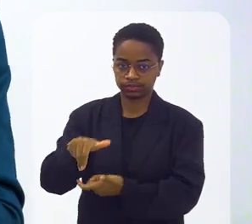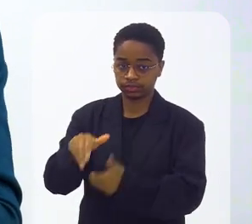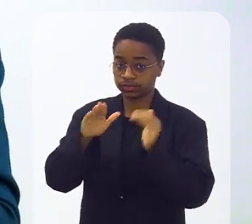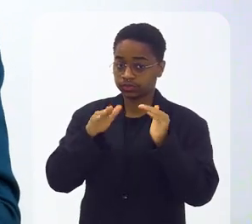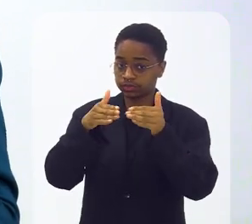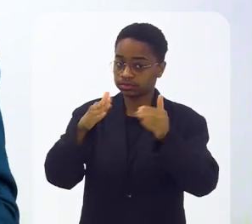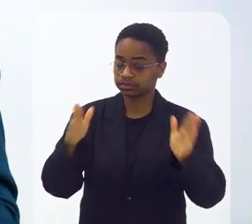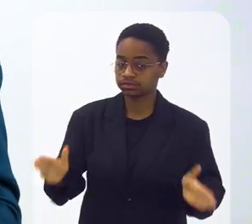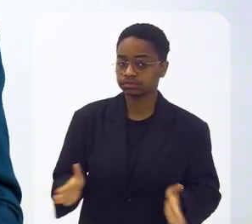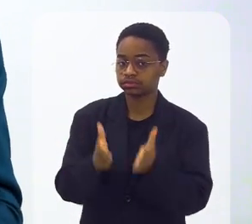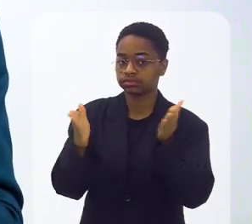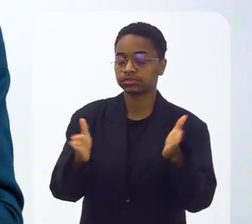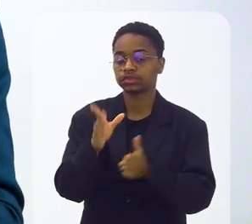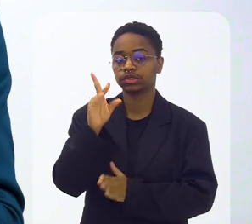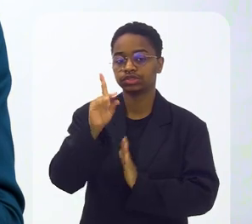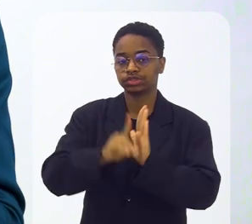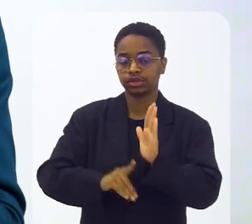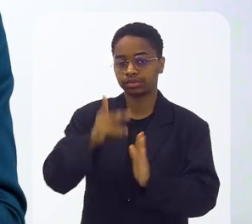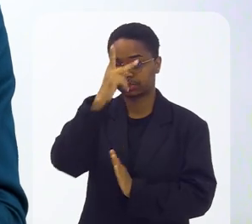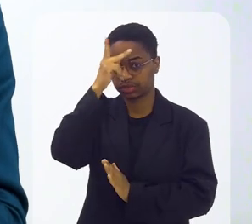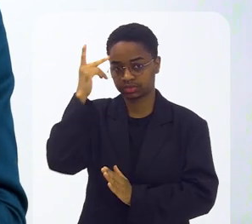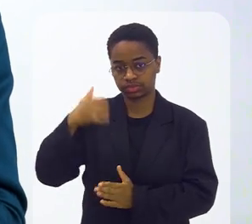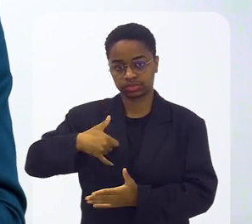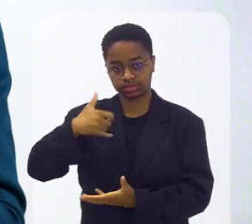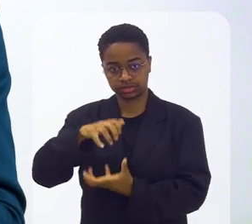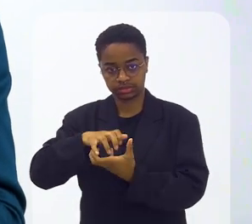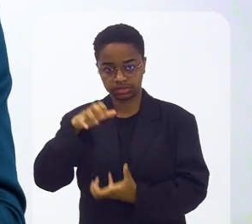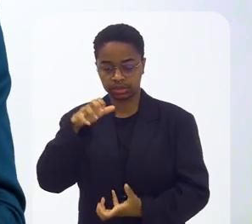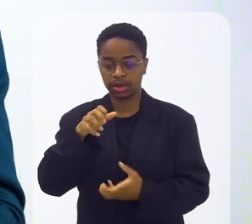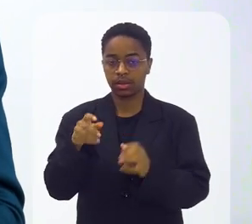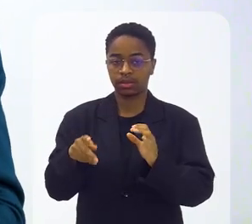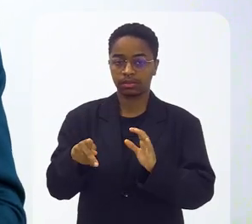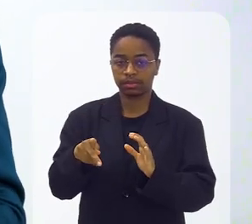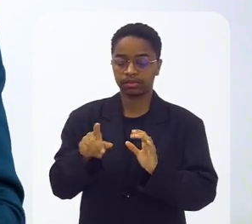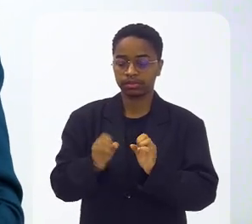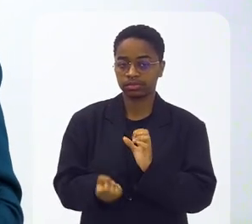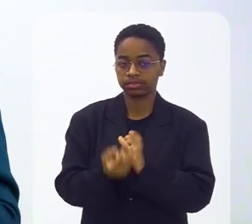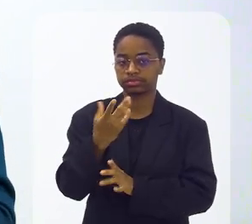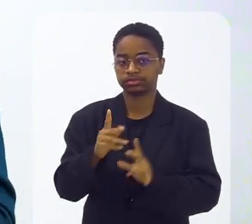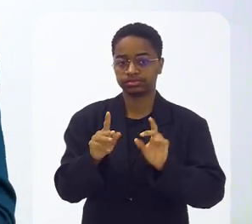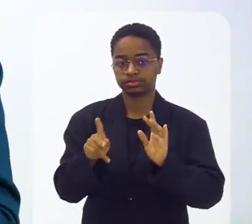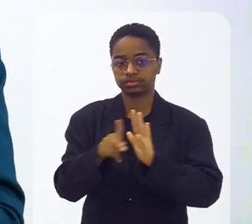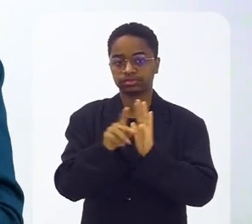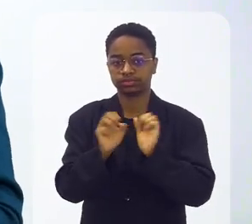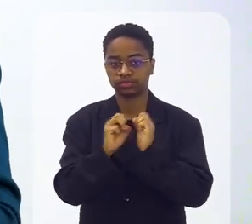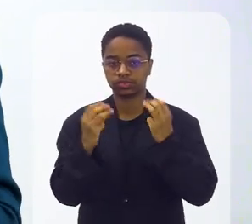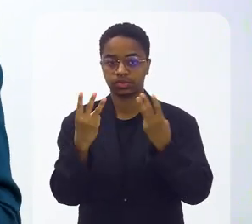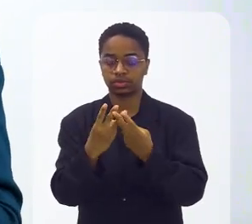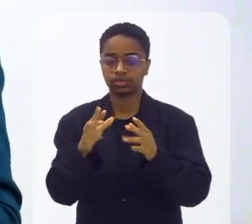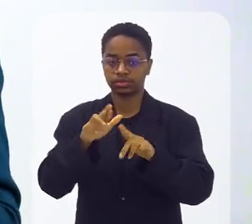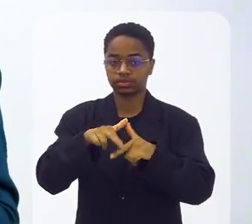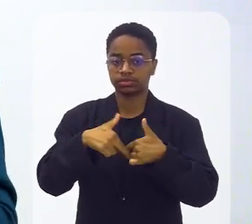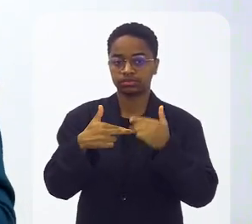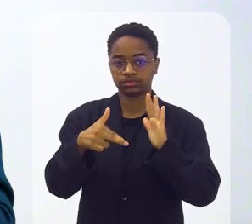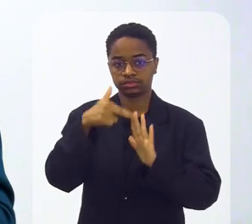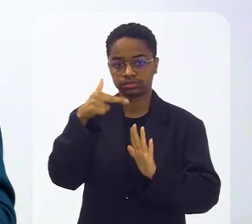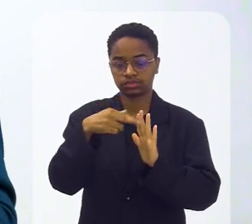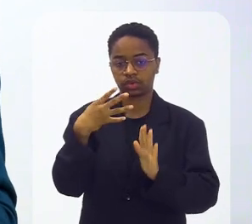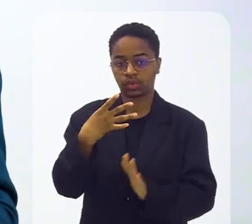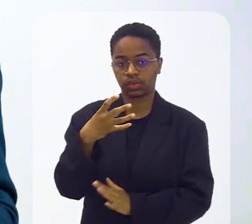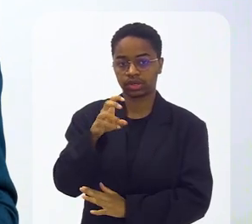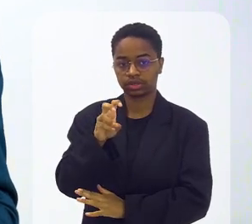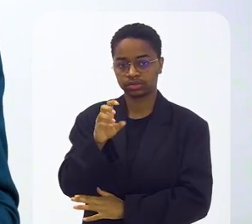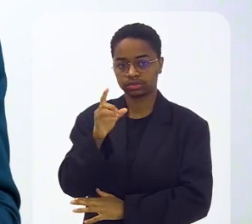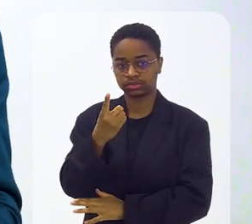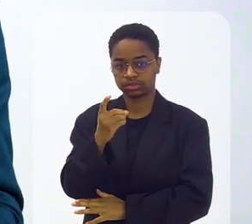de promoção dos direitos da pessoa idosa, um dia instituído pela ONU através da resolução 45106.